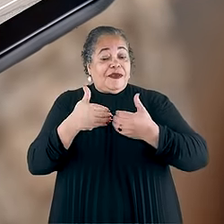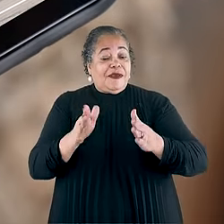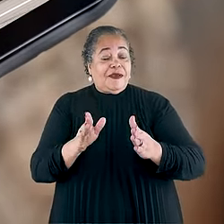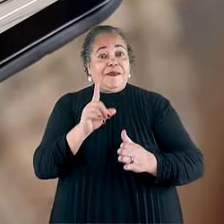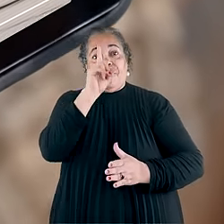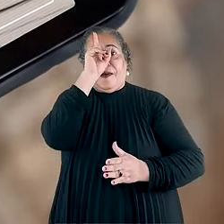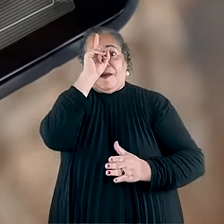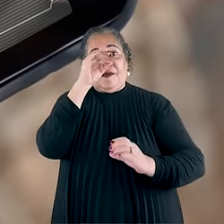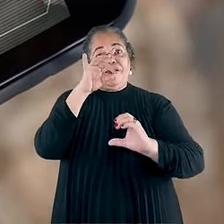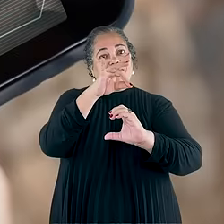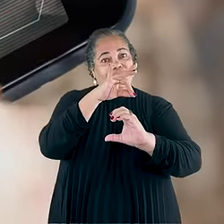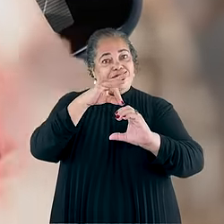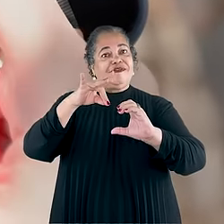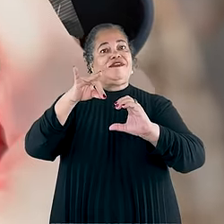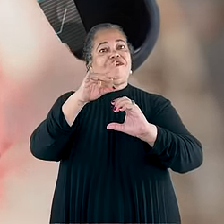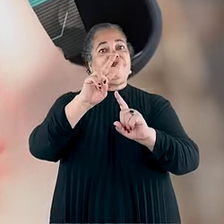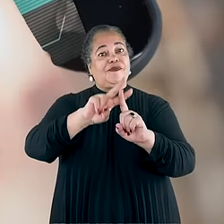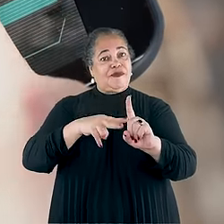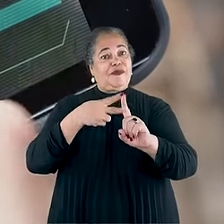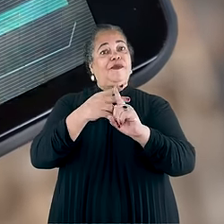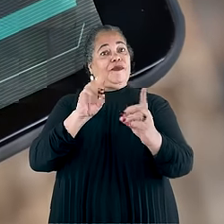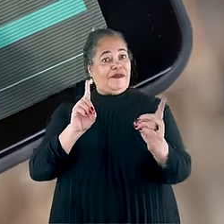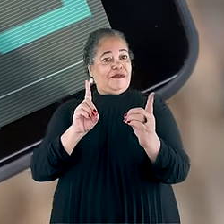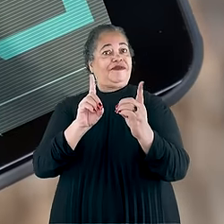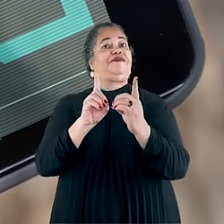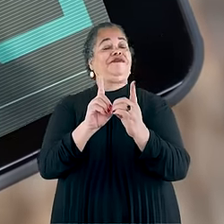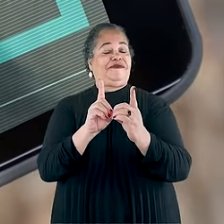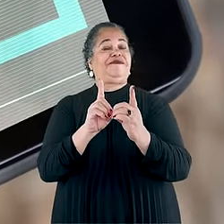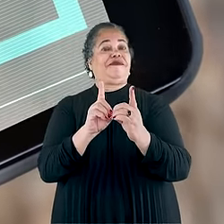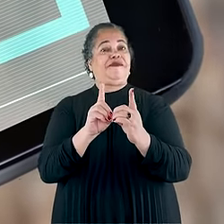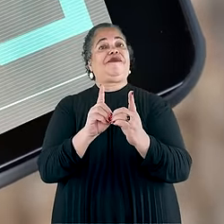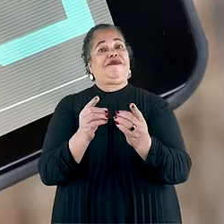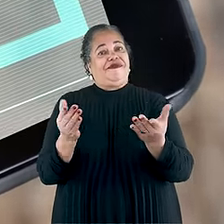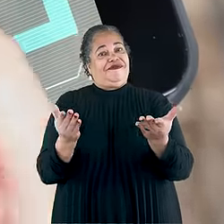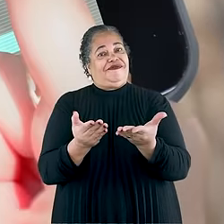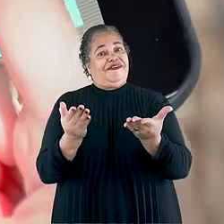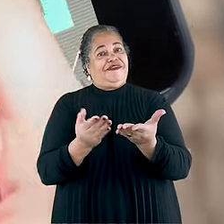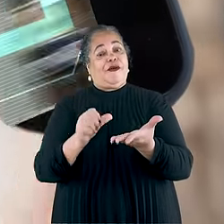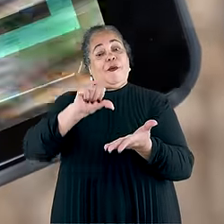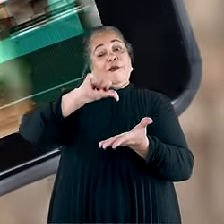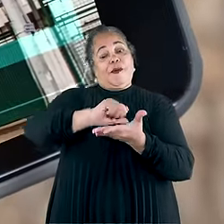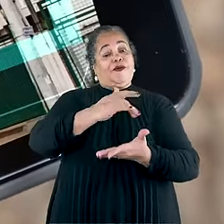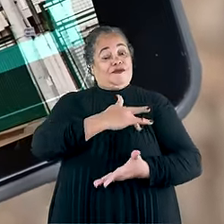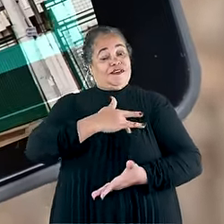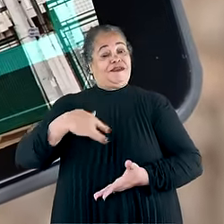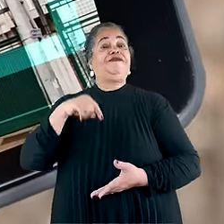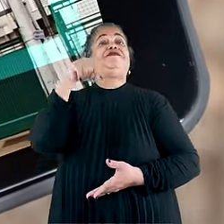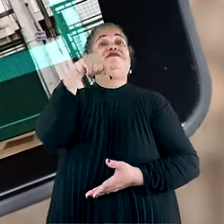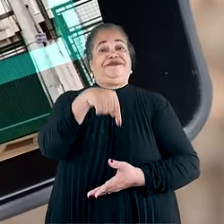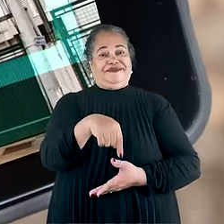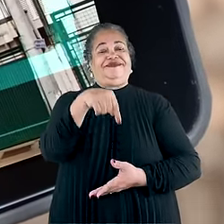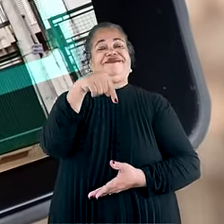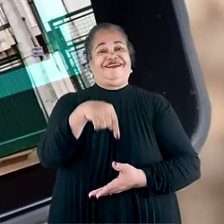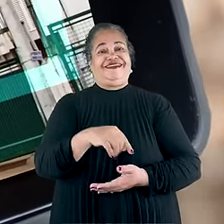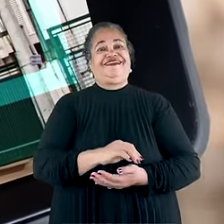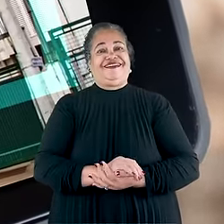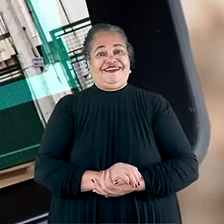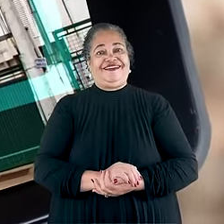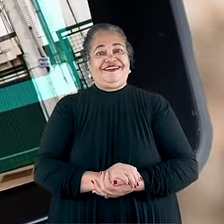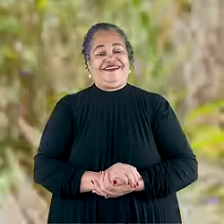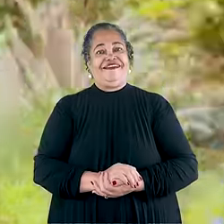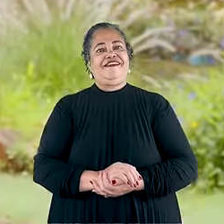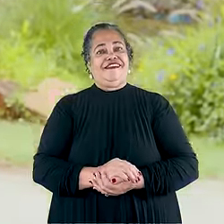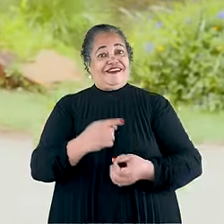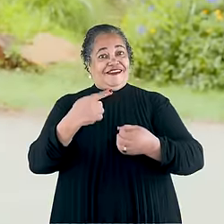a Prefeitura assumiu o Hospital Santa Catarina pra ampliar o atendimento. E agora, é mais uma unidade de saúde pra